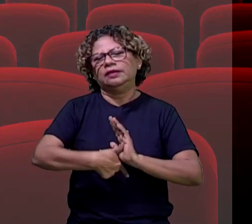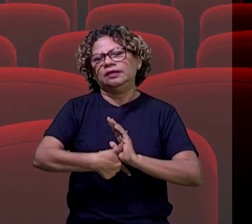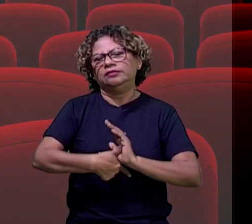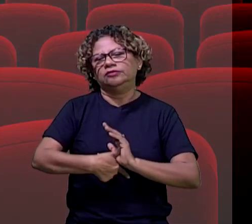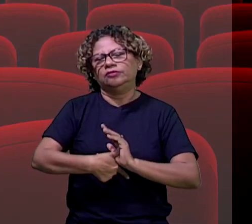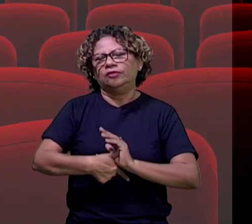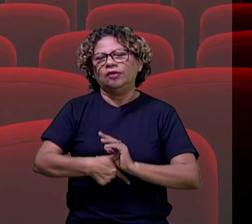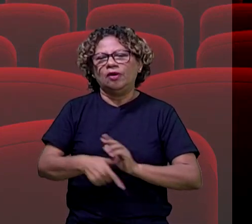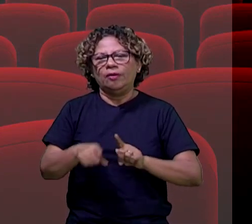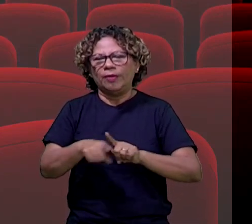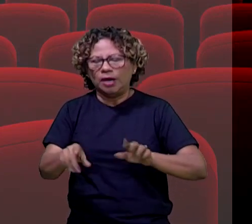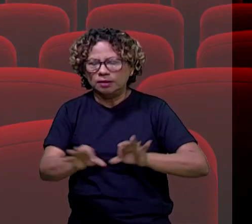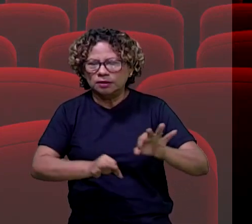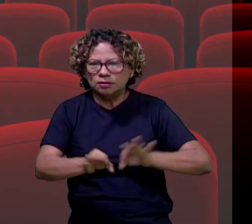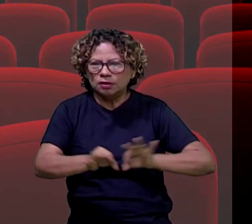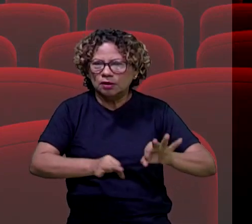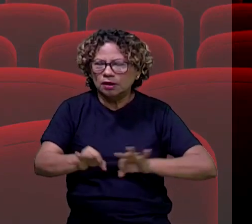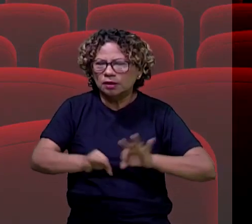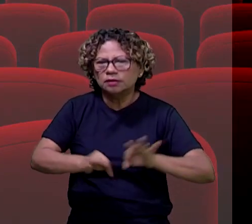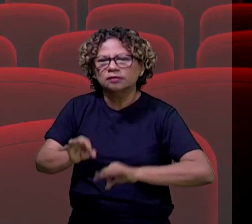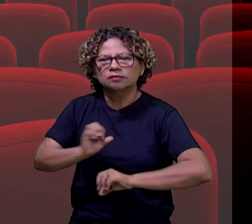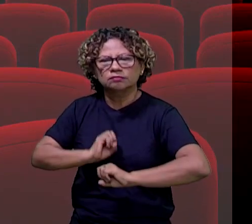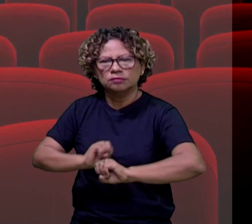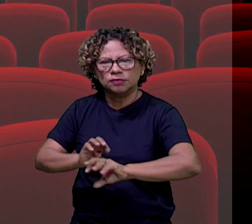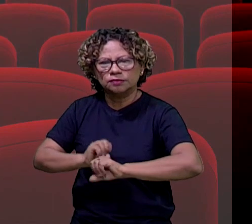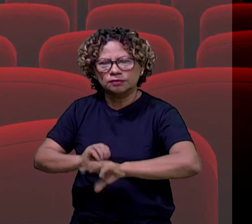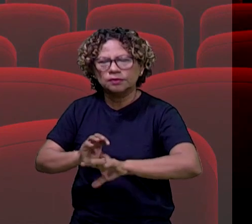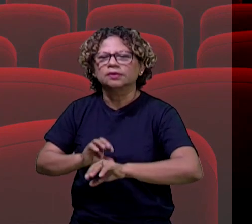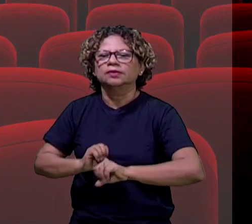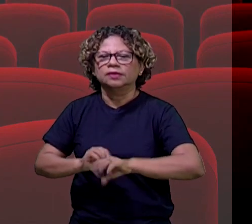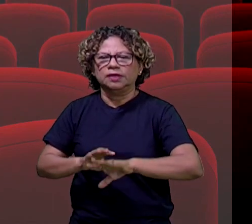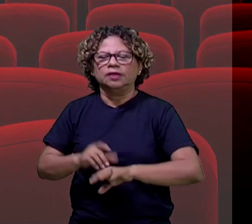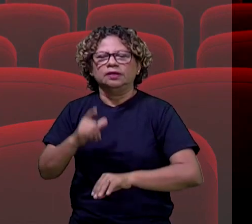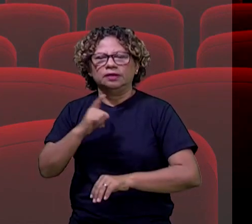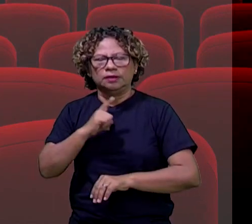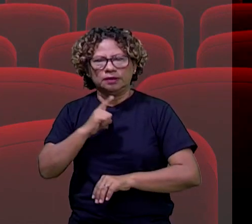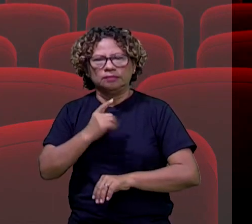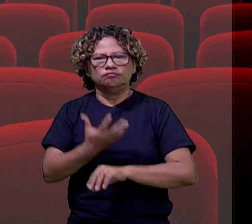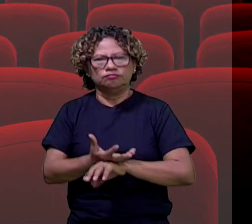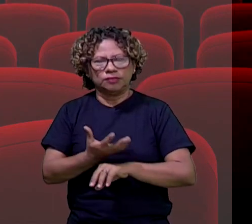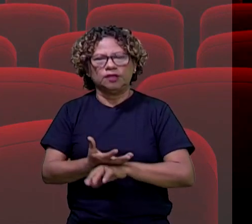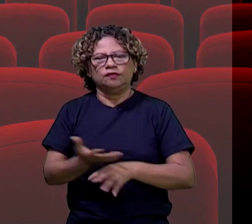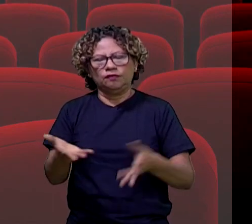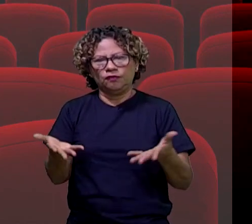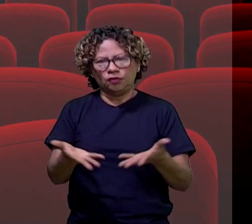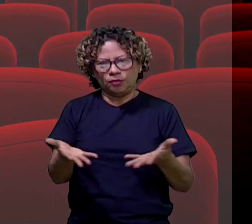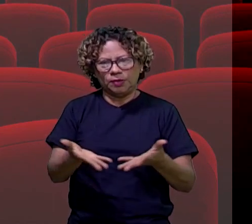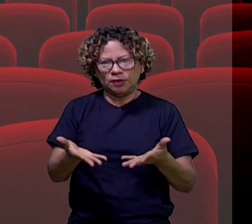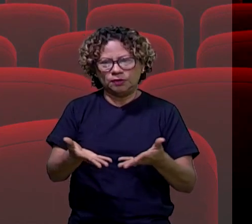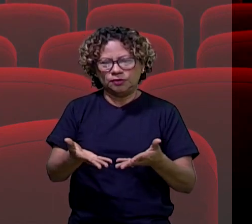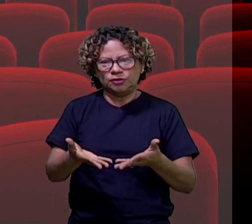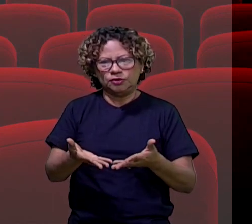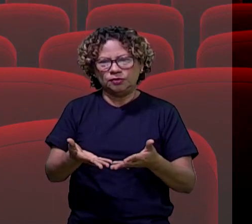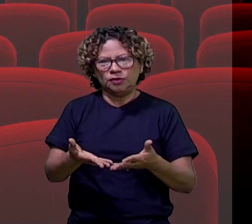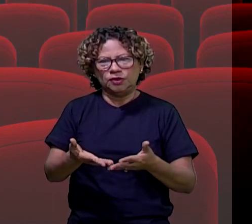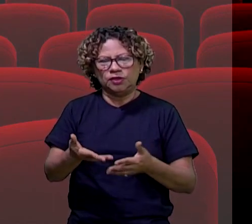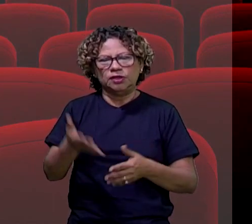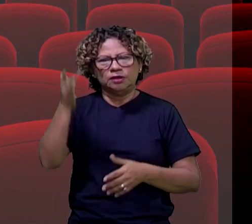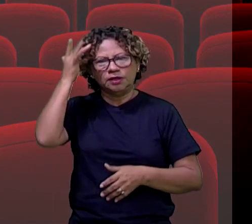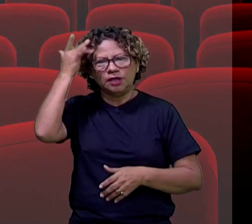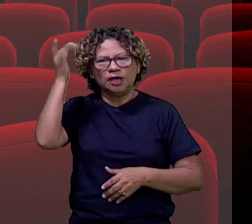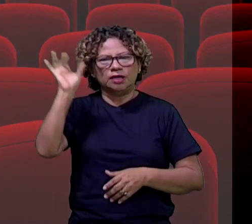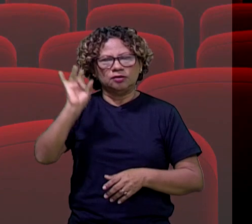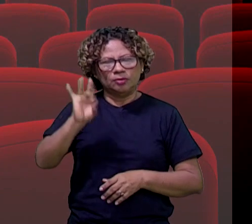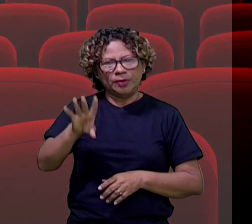a gente teve que remodelar um pouco a questão dessa grade de transmissão e a gente ficou para hoje pela manhã, mas daqui a pouquinho